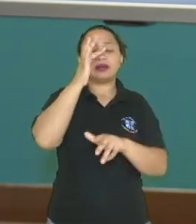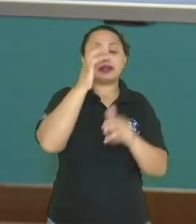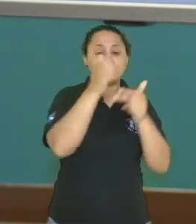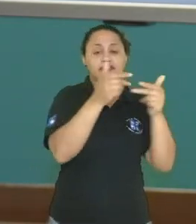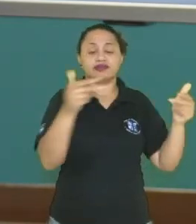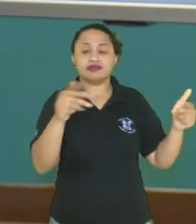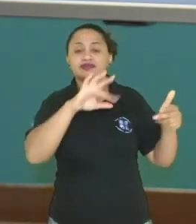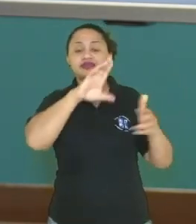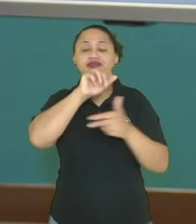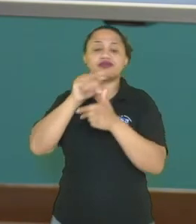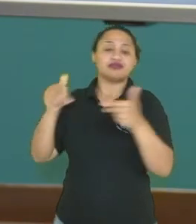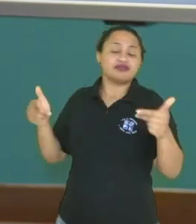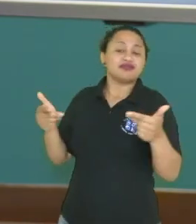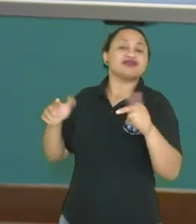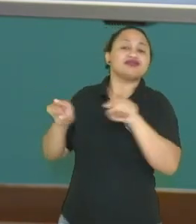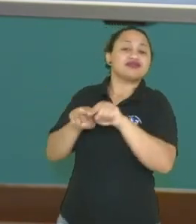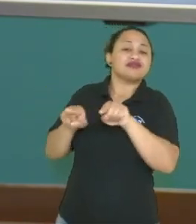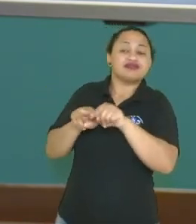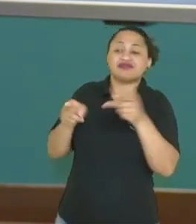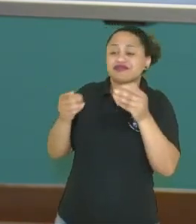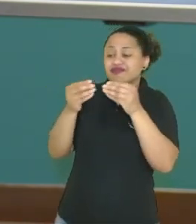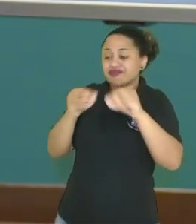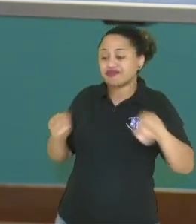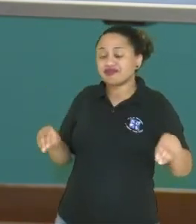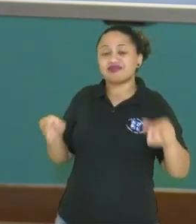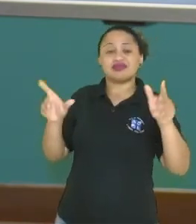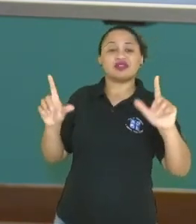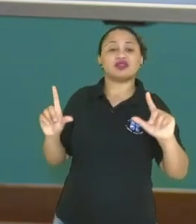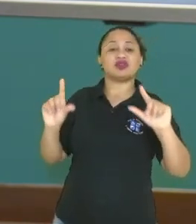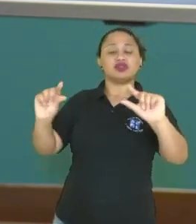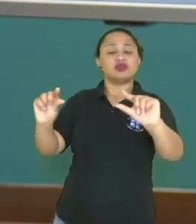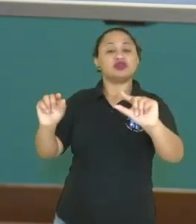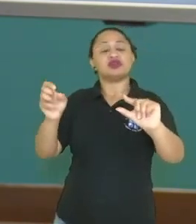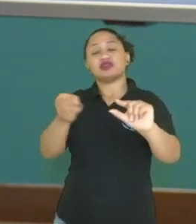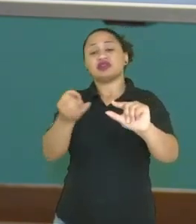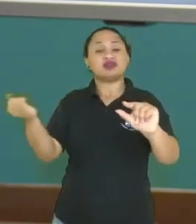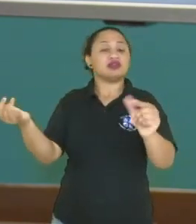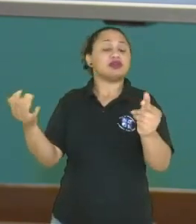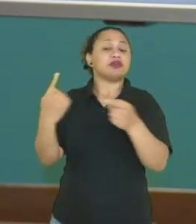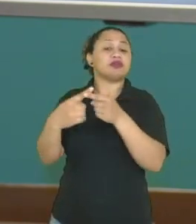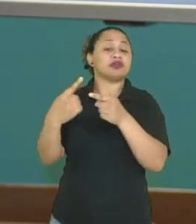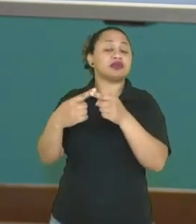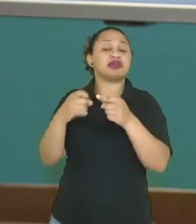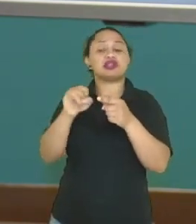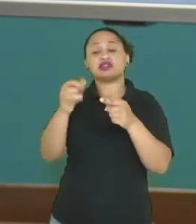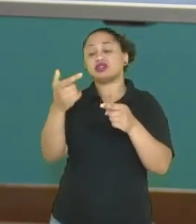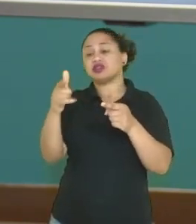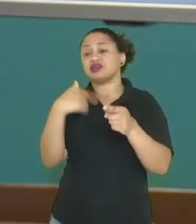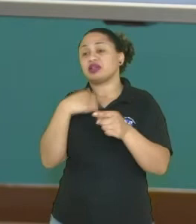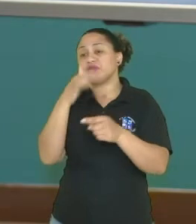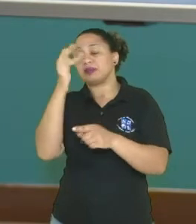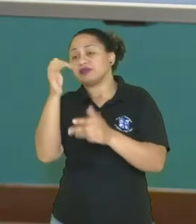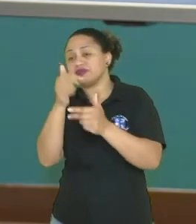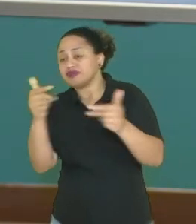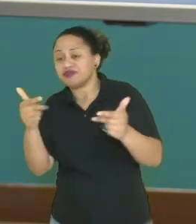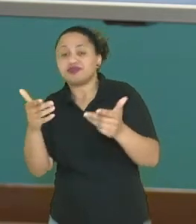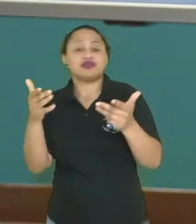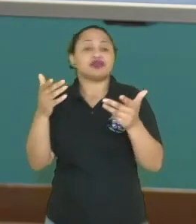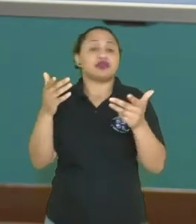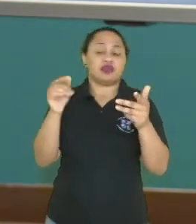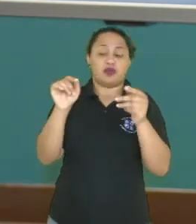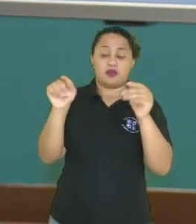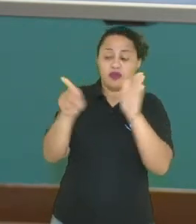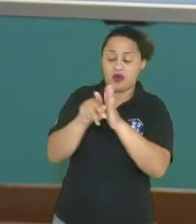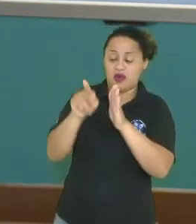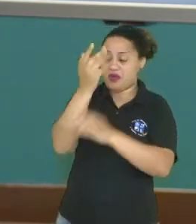flora, acaba ali sendo prejudicado, né? Uma redução. Porque se não há ali a vegetação, se não há ali, né? O